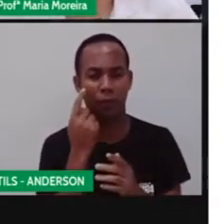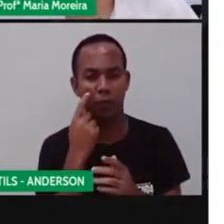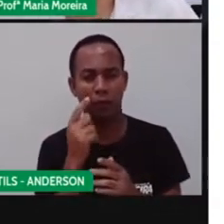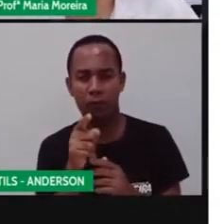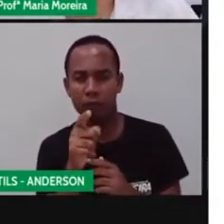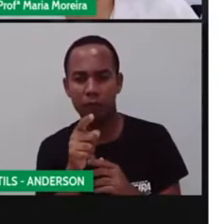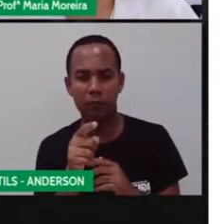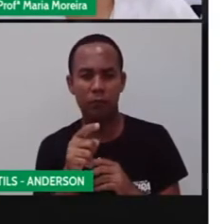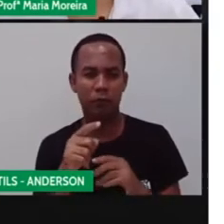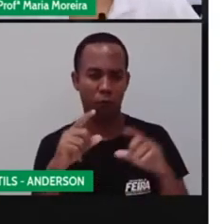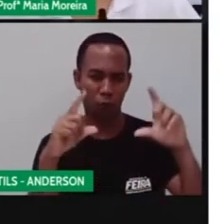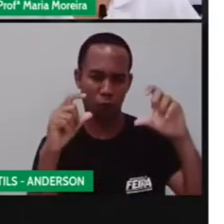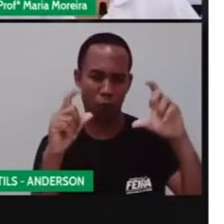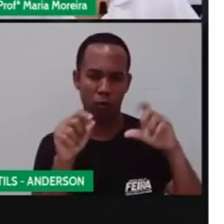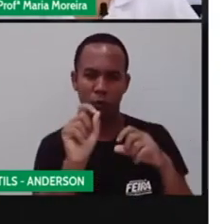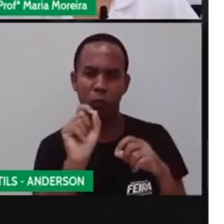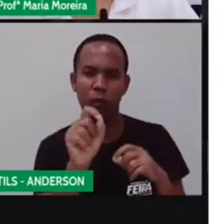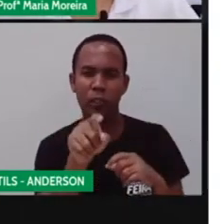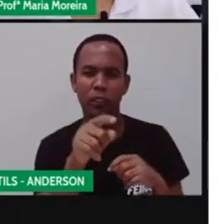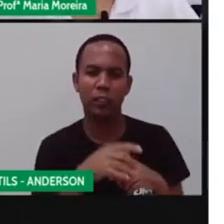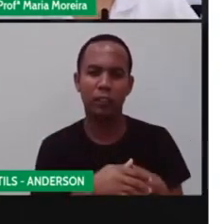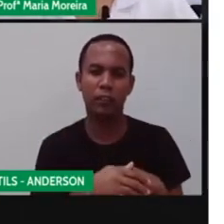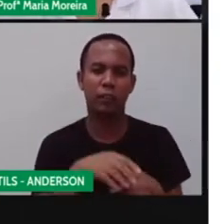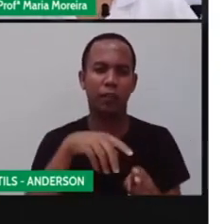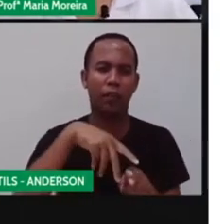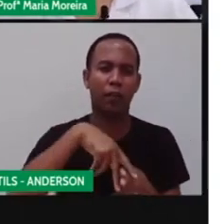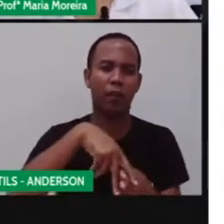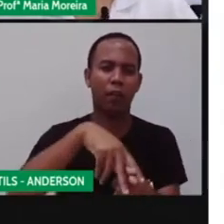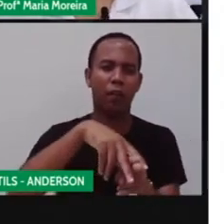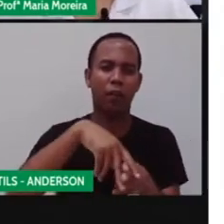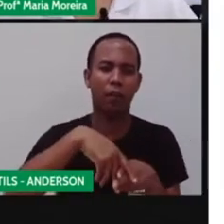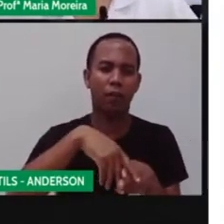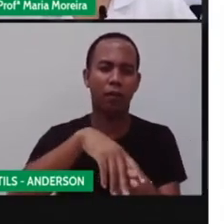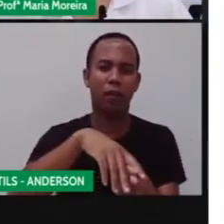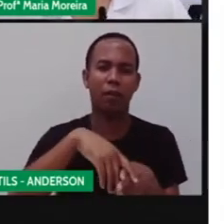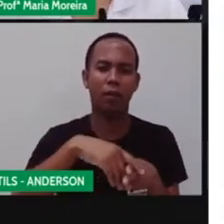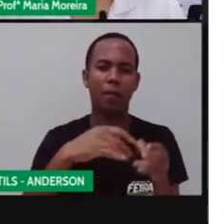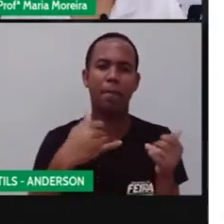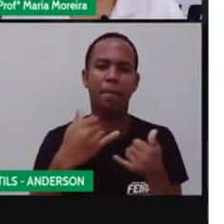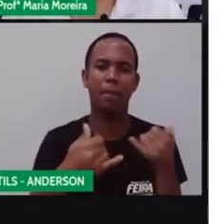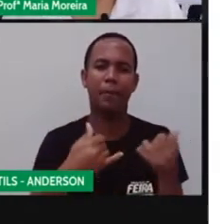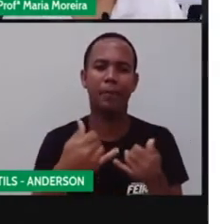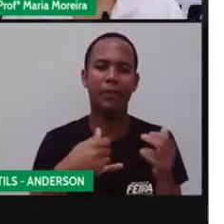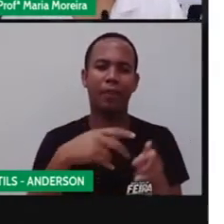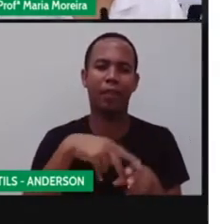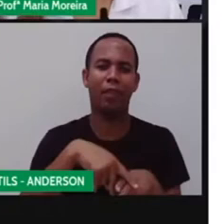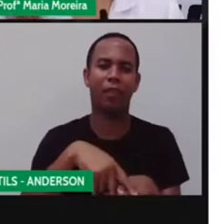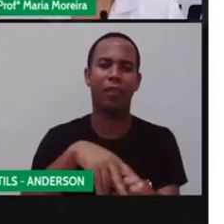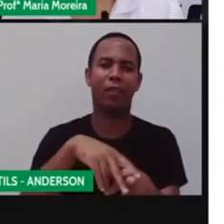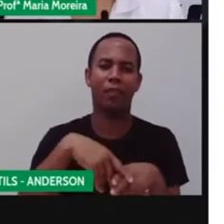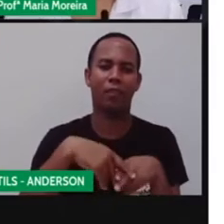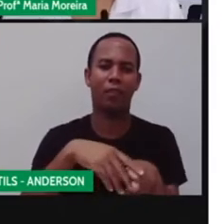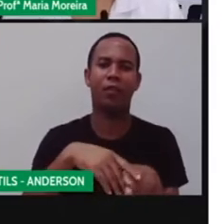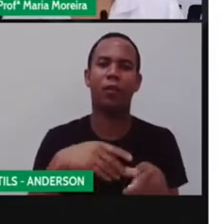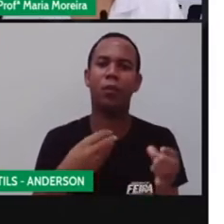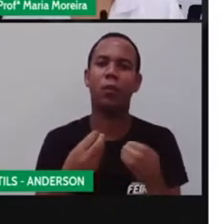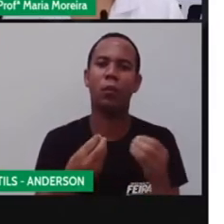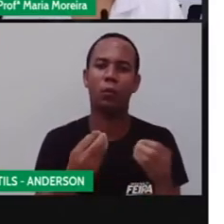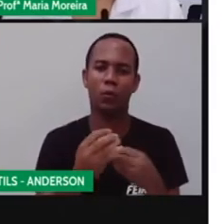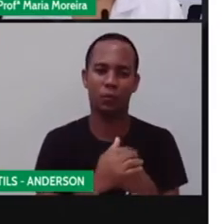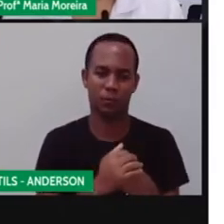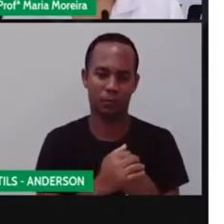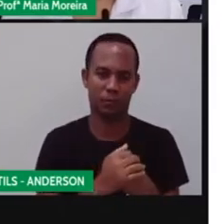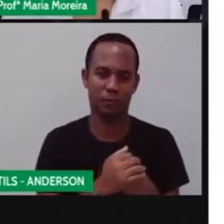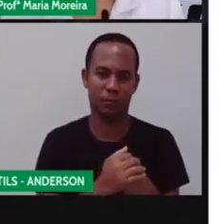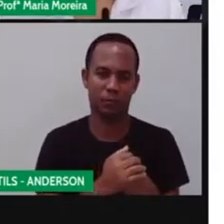Você consegue imaginar o que é isso? Um cavalinho. Porque a gente tem aqueles cavalinhos de madeira. Isso aí era um cavalinho.